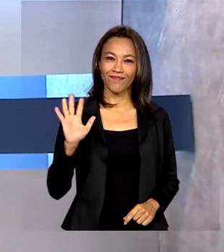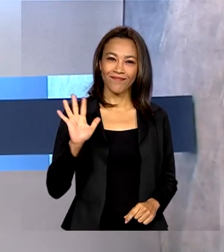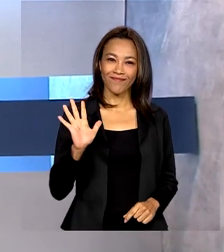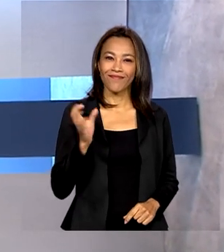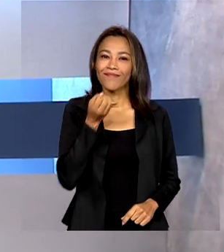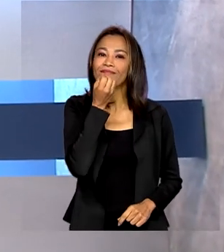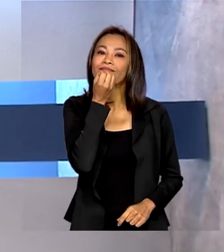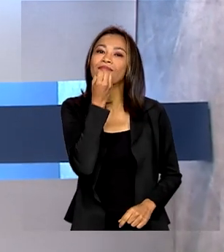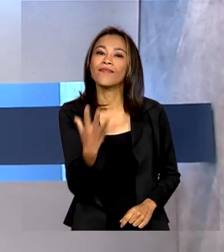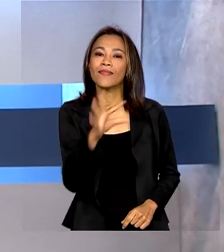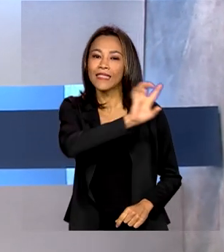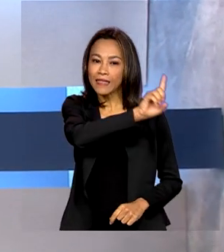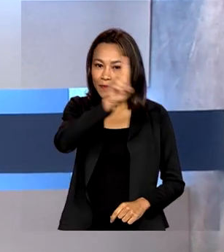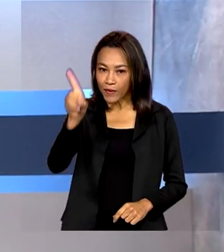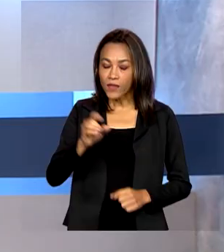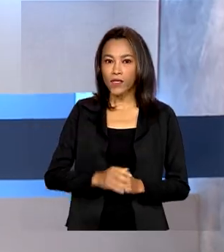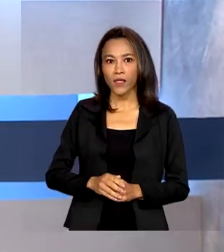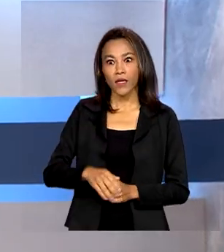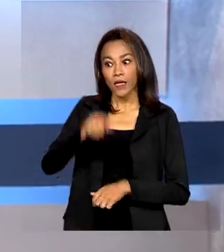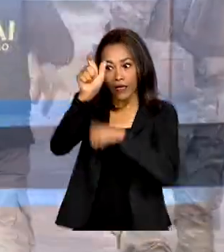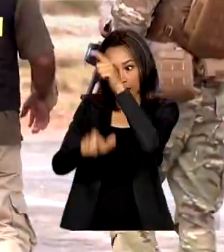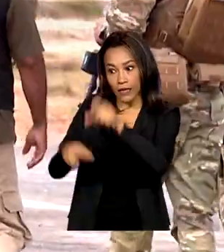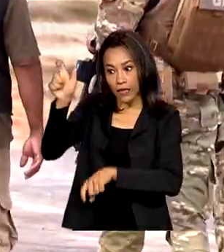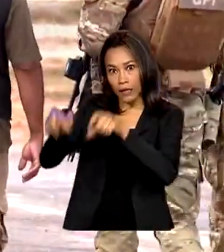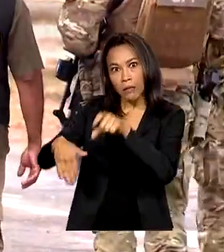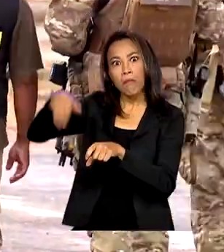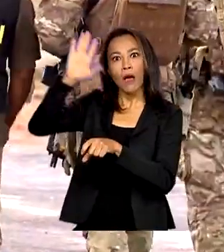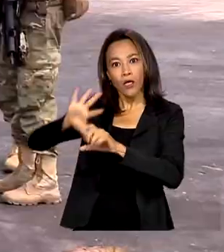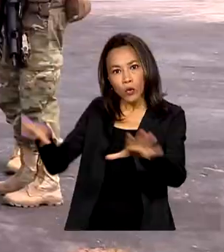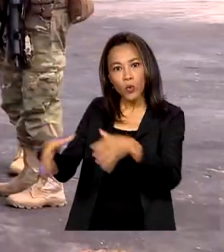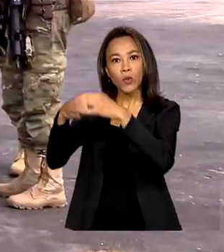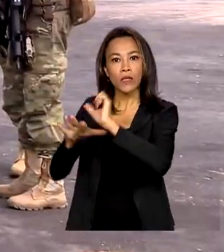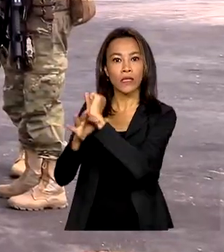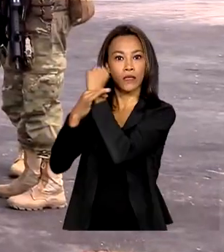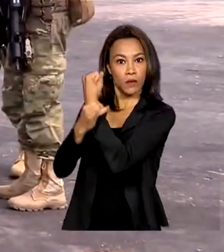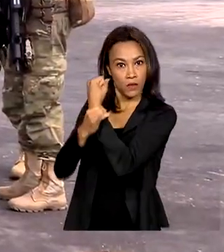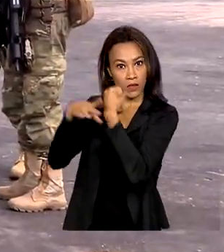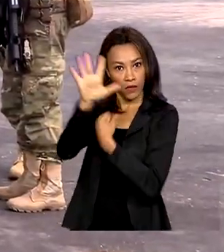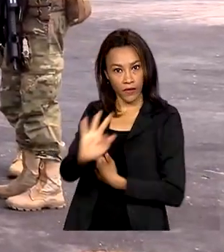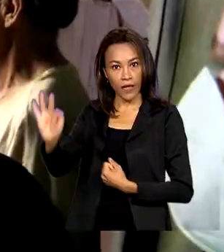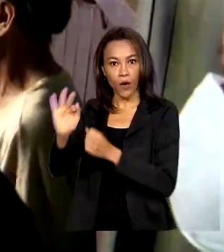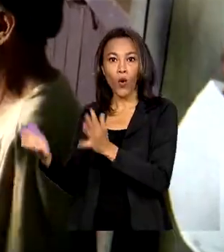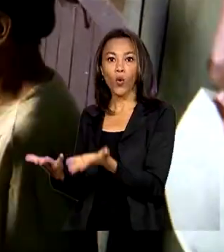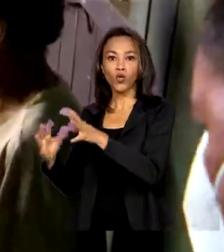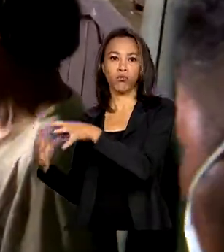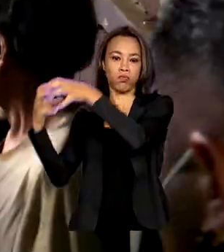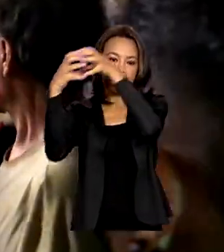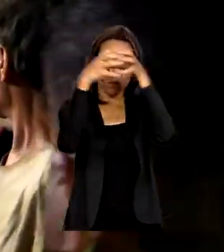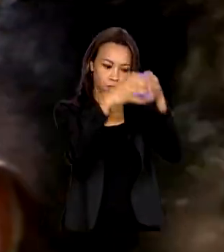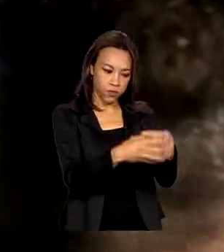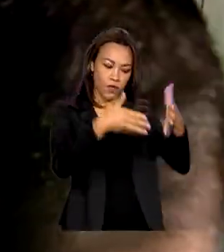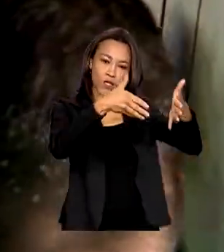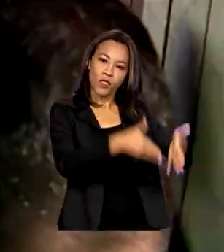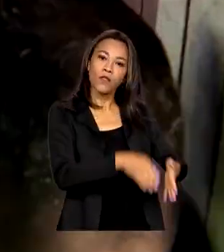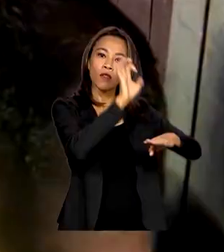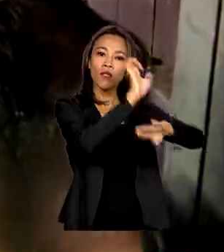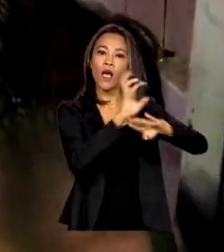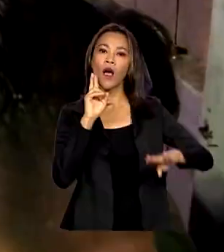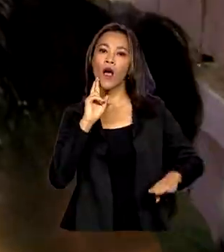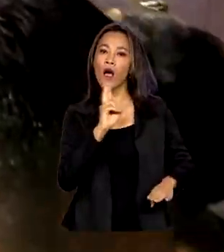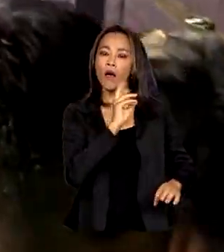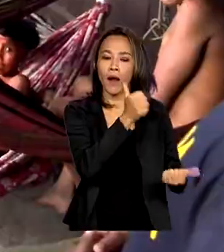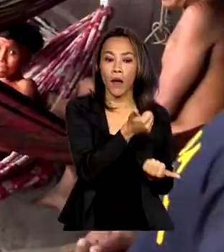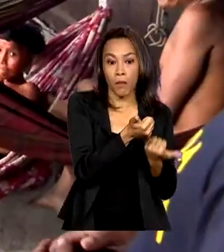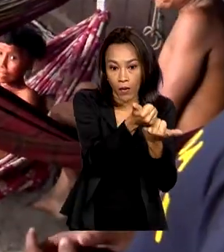Olá, bom dia! Mais 100 integrantes da Força Nacional de Segurança chegam hoje a Roraima para reforçar as bases de